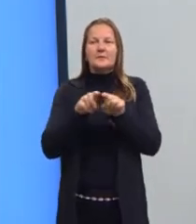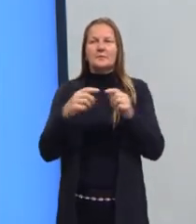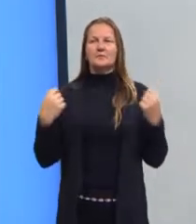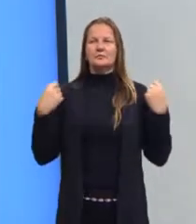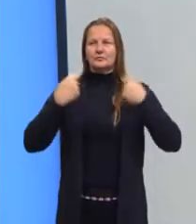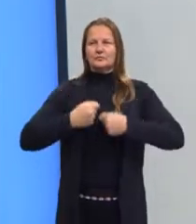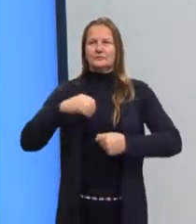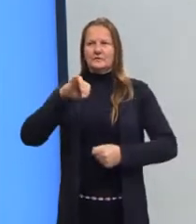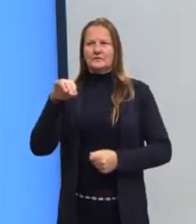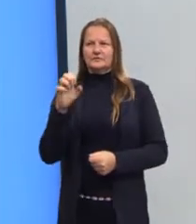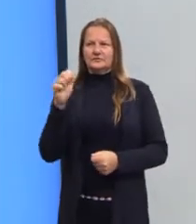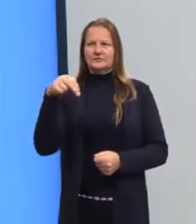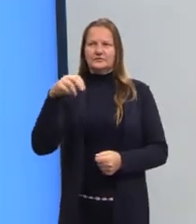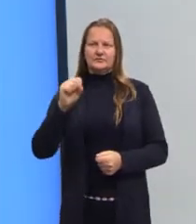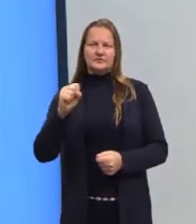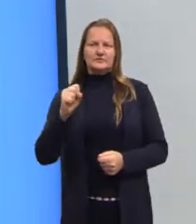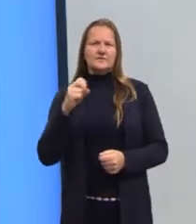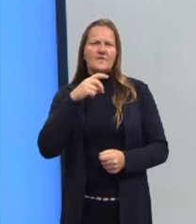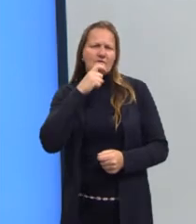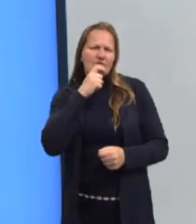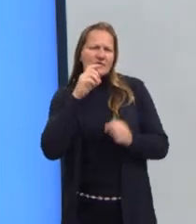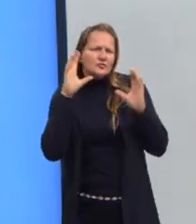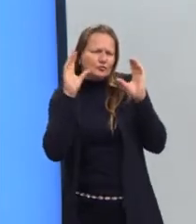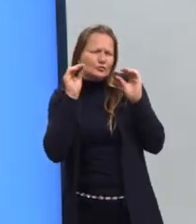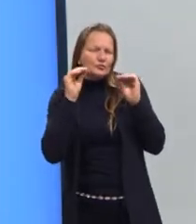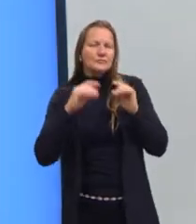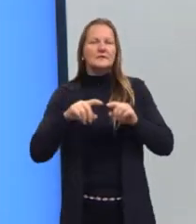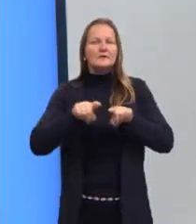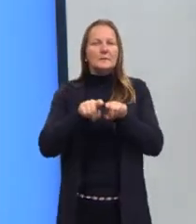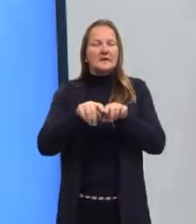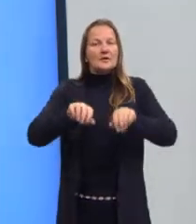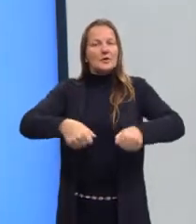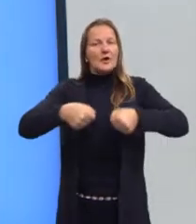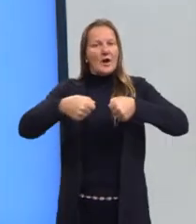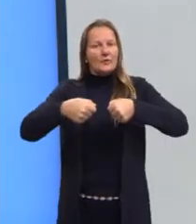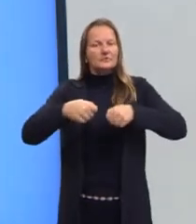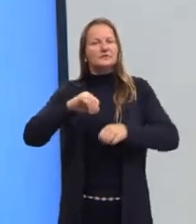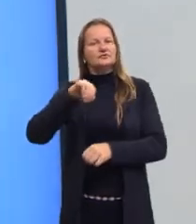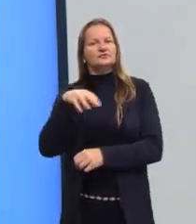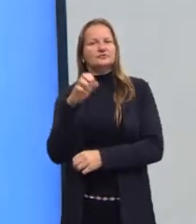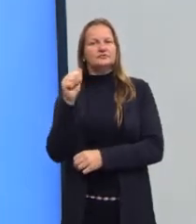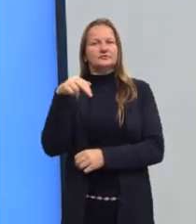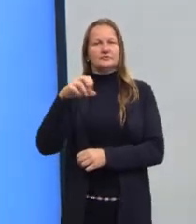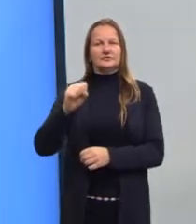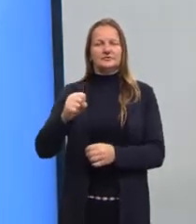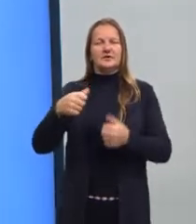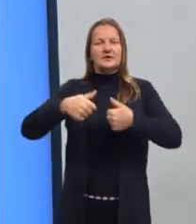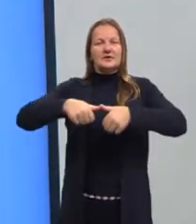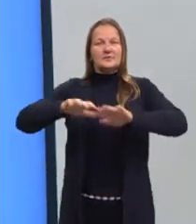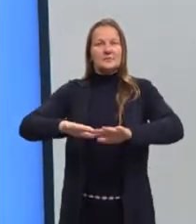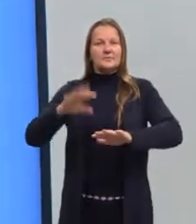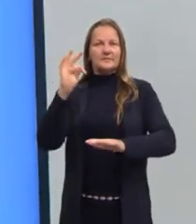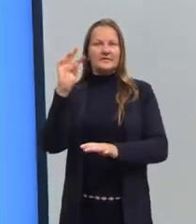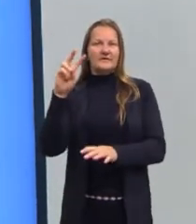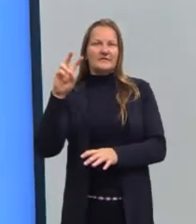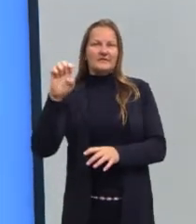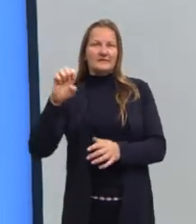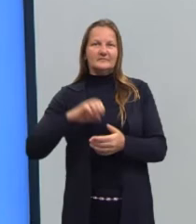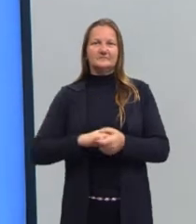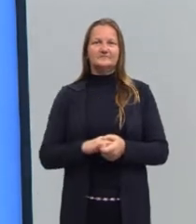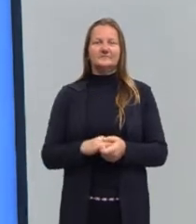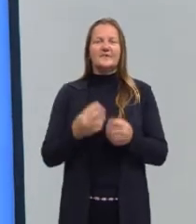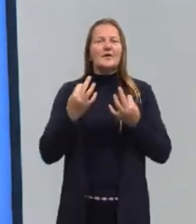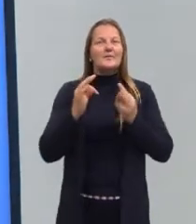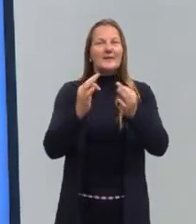jeans verde escuro, também uma calça jeans. Estou aqui nos estúdios da TVA em Porto Alegre, junto com todo o pessoal da equipe